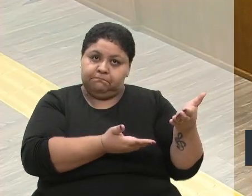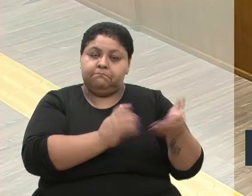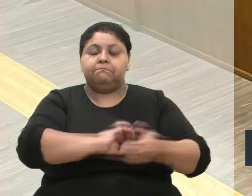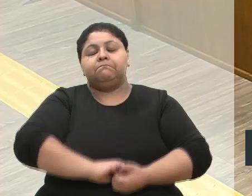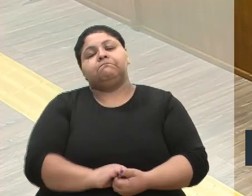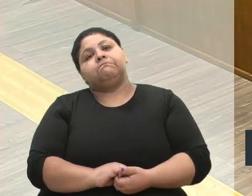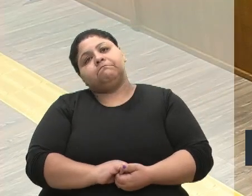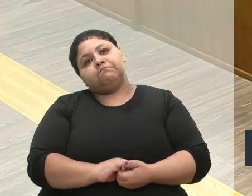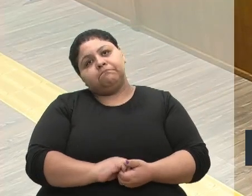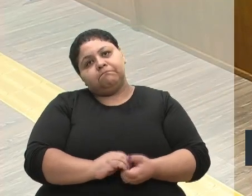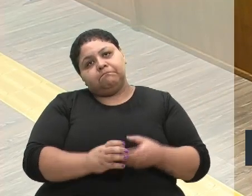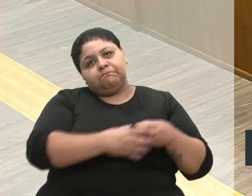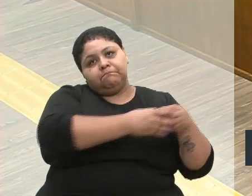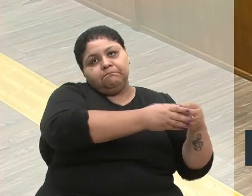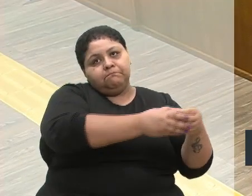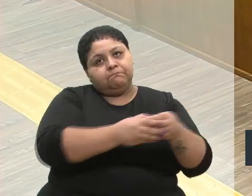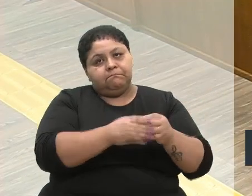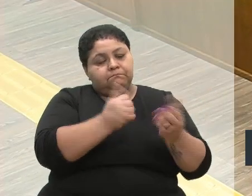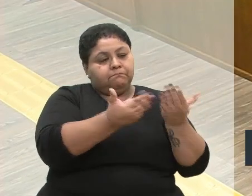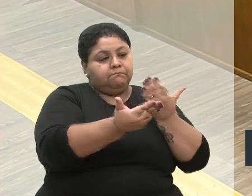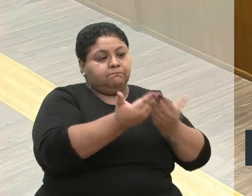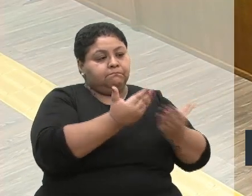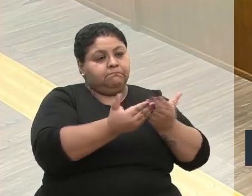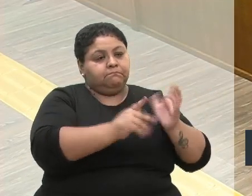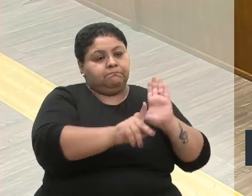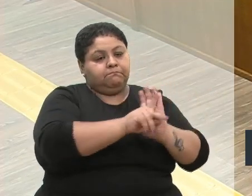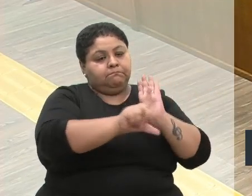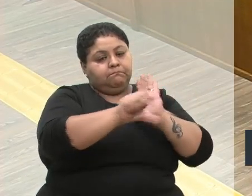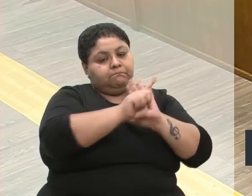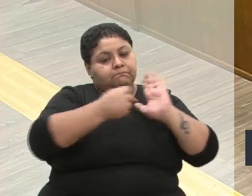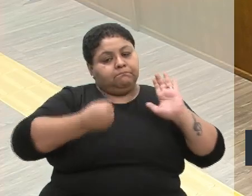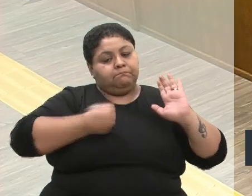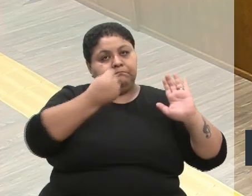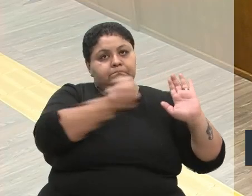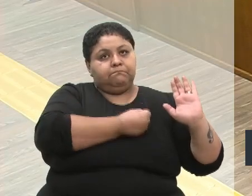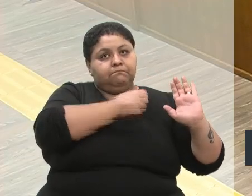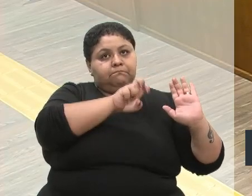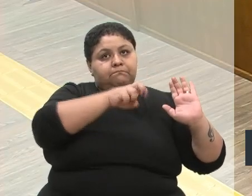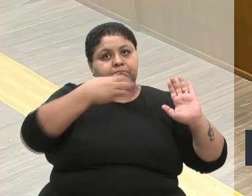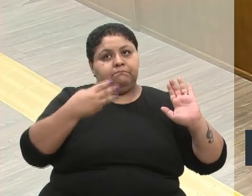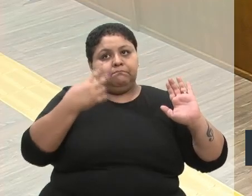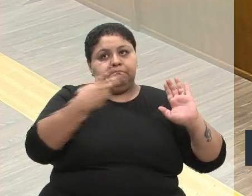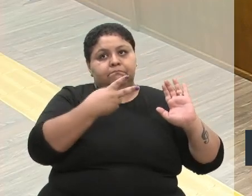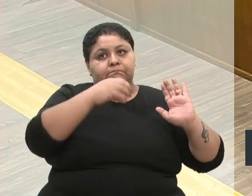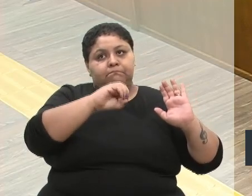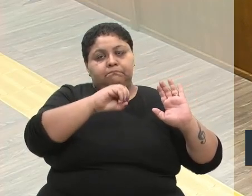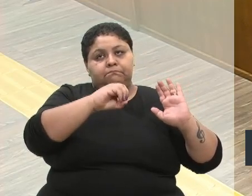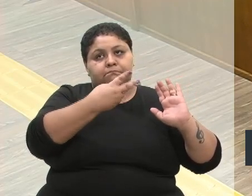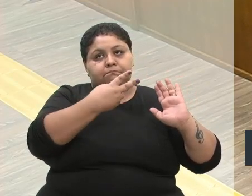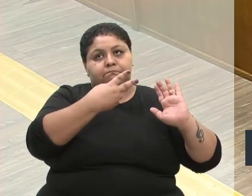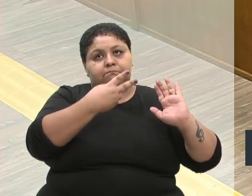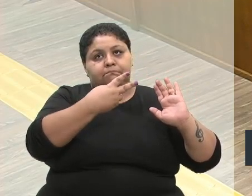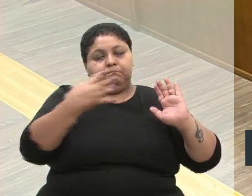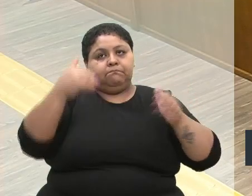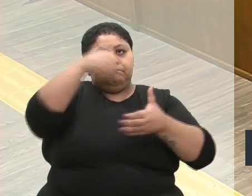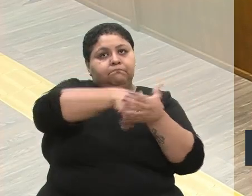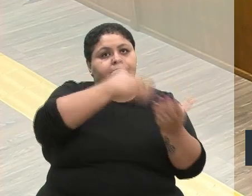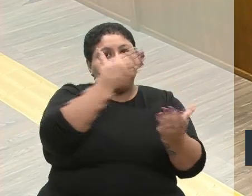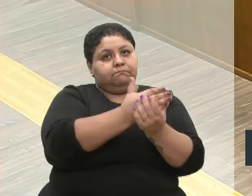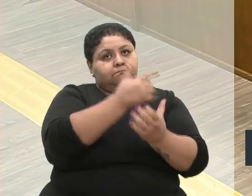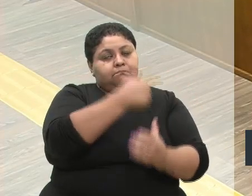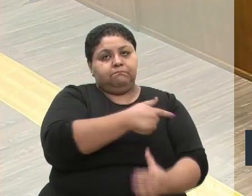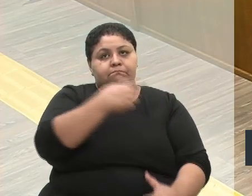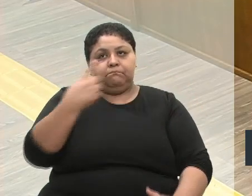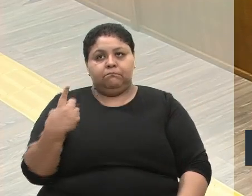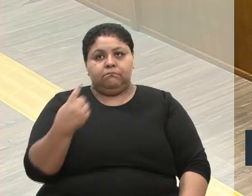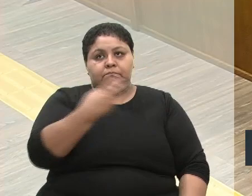Vem a esta comissão para análise e parecer o projeto de lei nº 53, barra 2024, contido no processo nº 71, barra 2024,